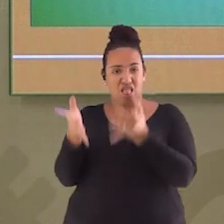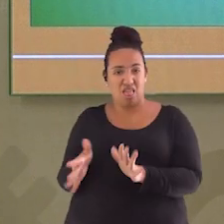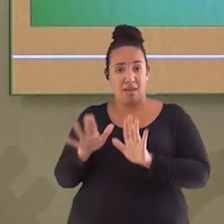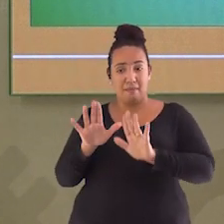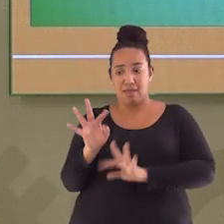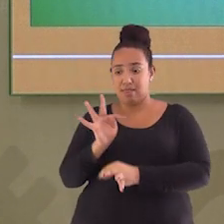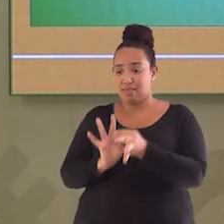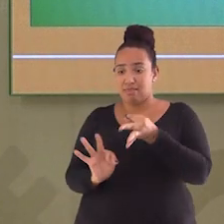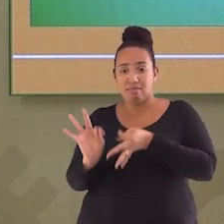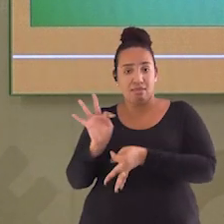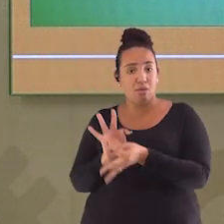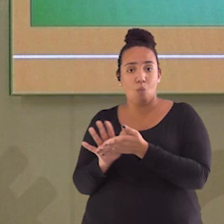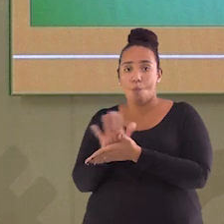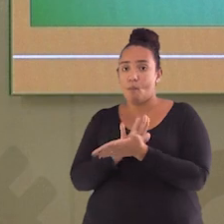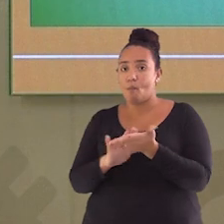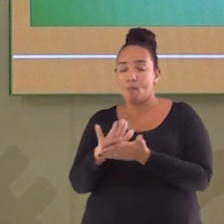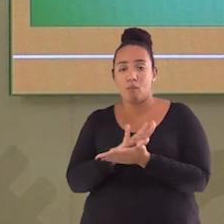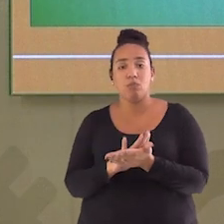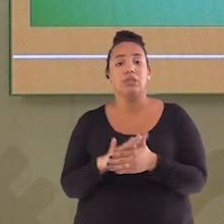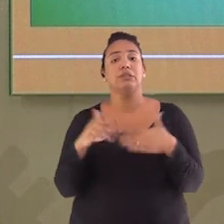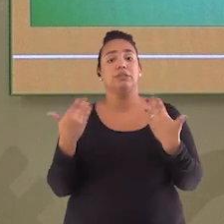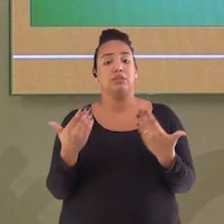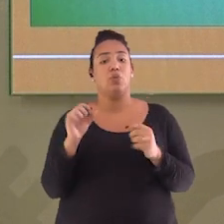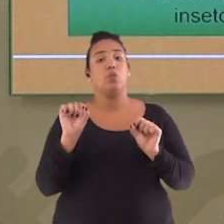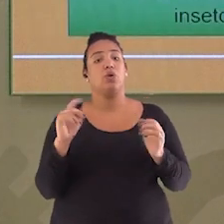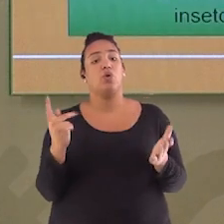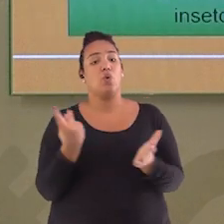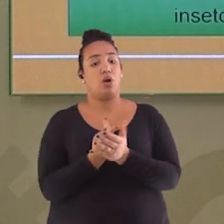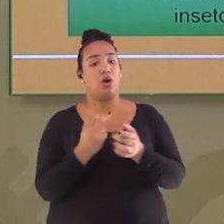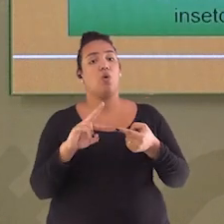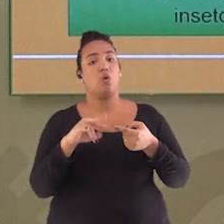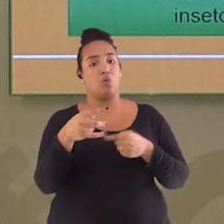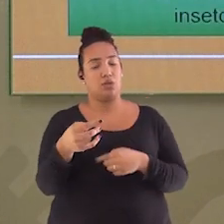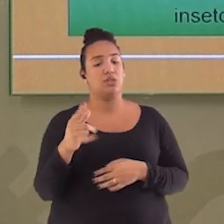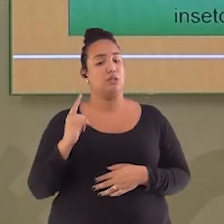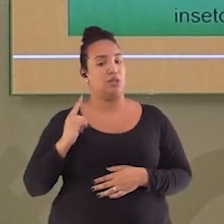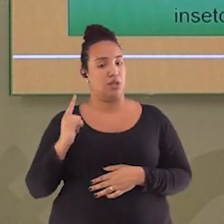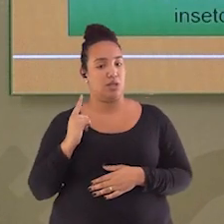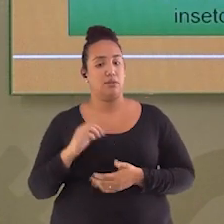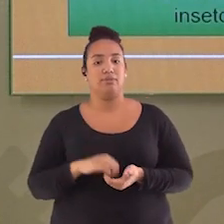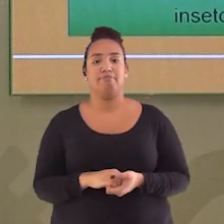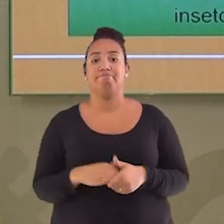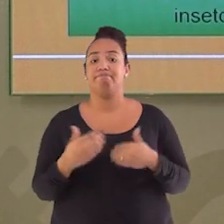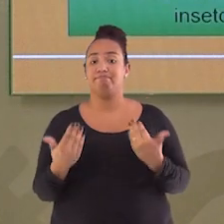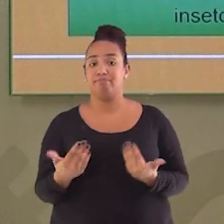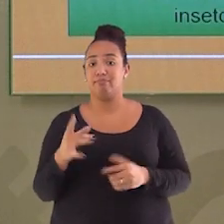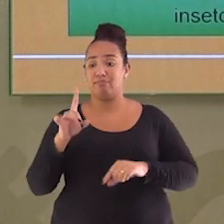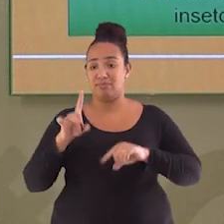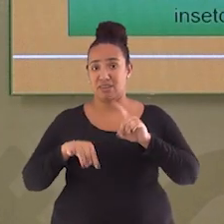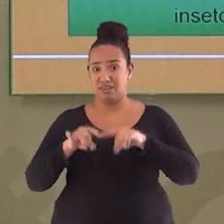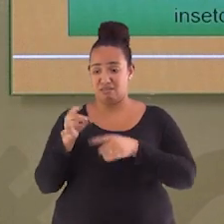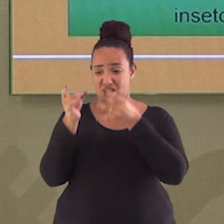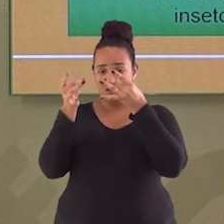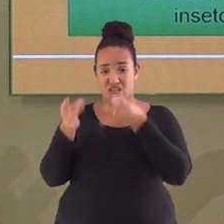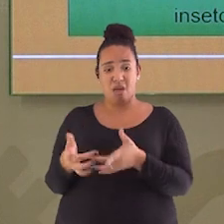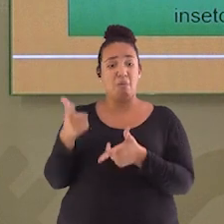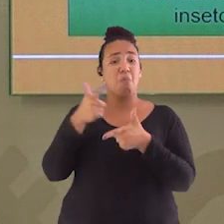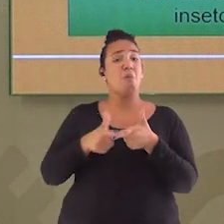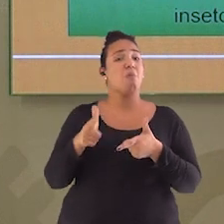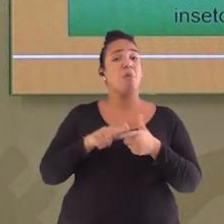tratamento, né? Isso traz consequências. E falando de resíduos orgânicos, que problemas isso pode trazer?